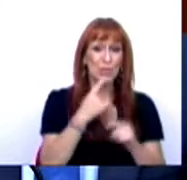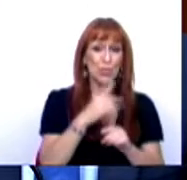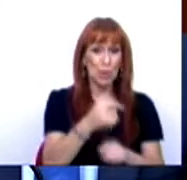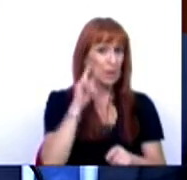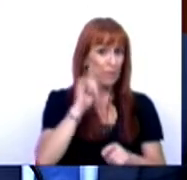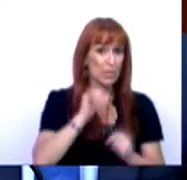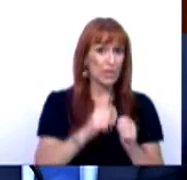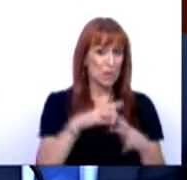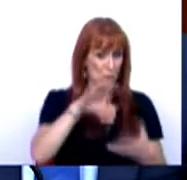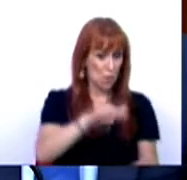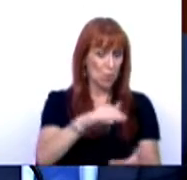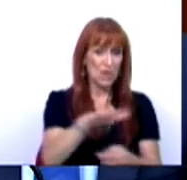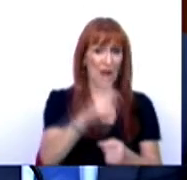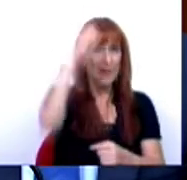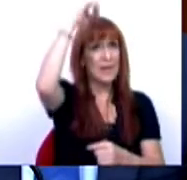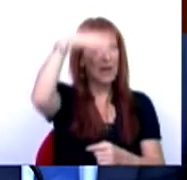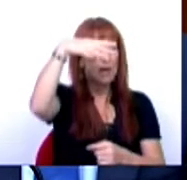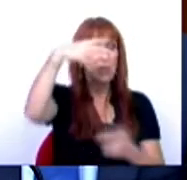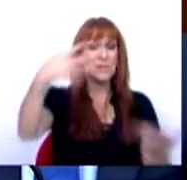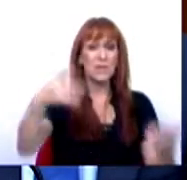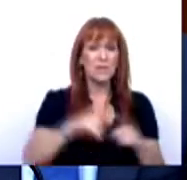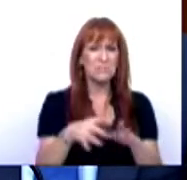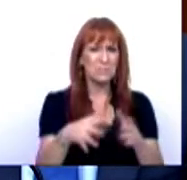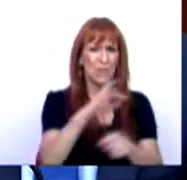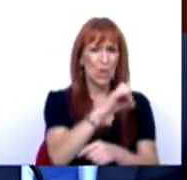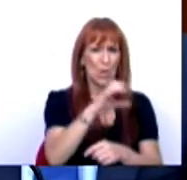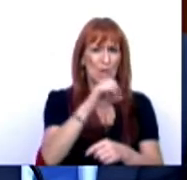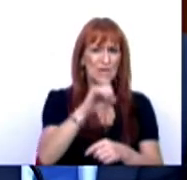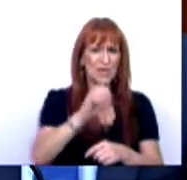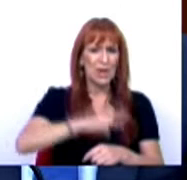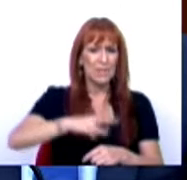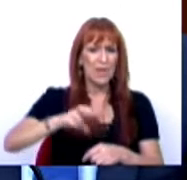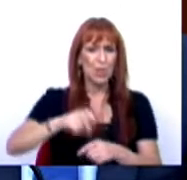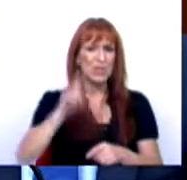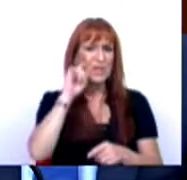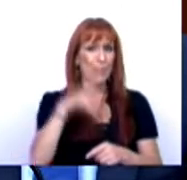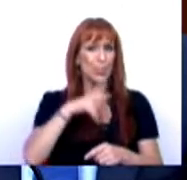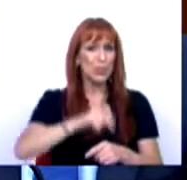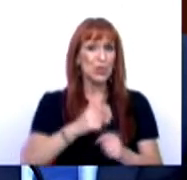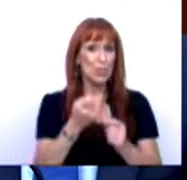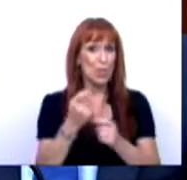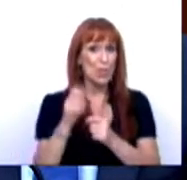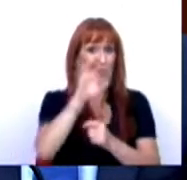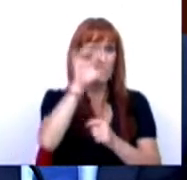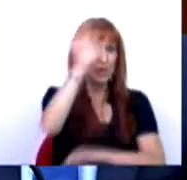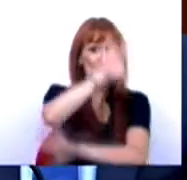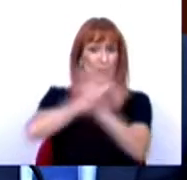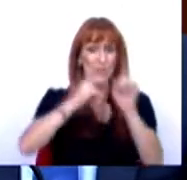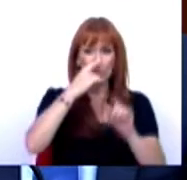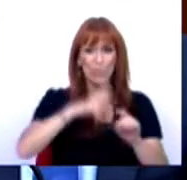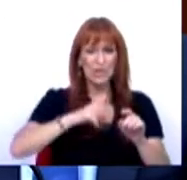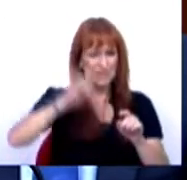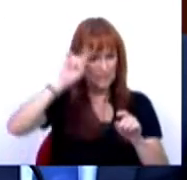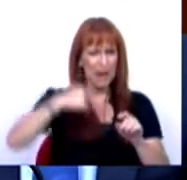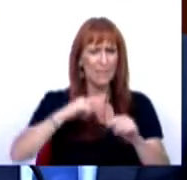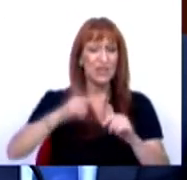significativas de um pacote na área da eletricidade, de cerca de 800 milhões de euros, que assegura que Portugal é dos poucos países da Europa em que os portugueses sabem